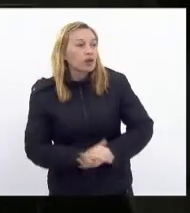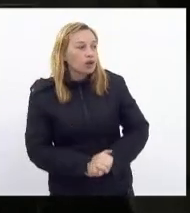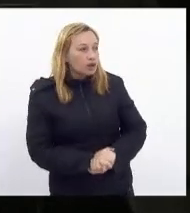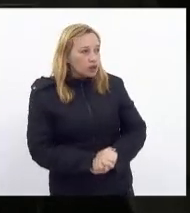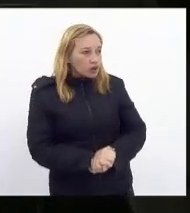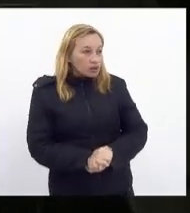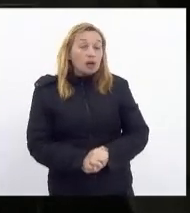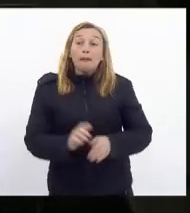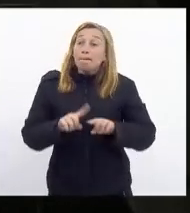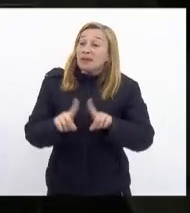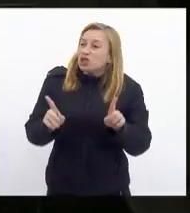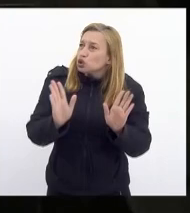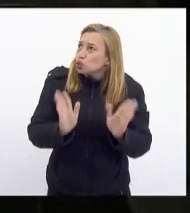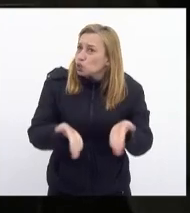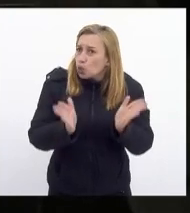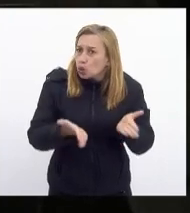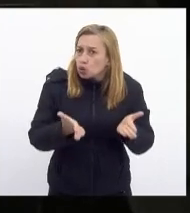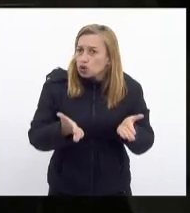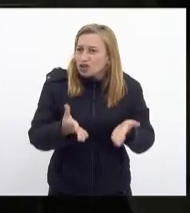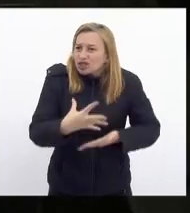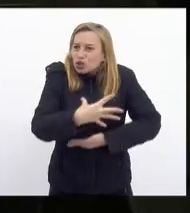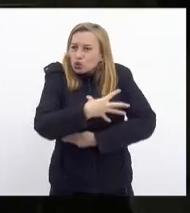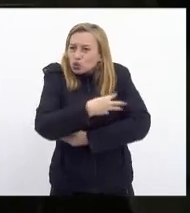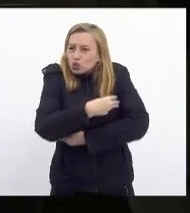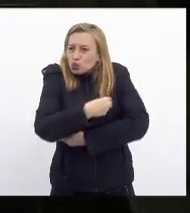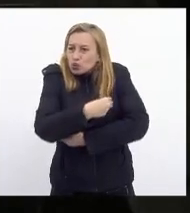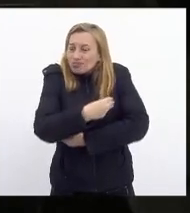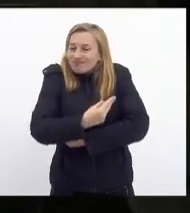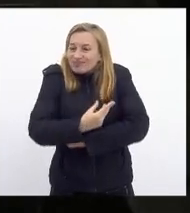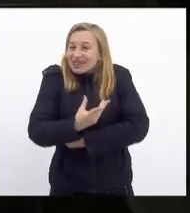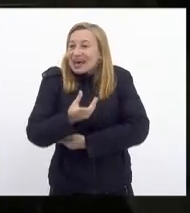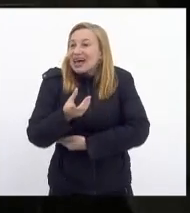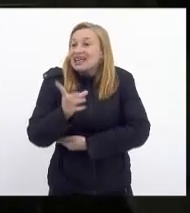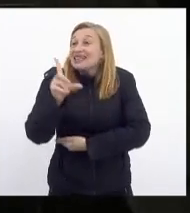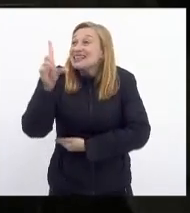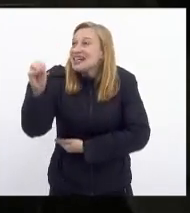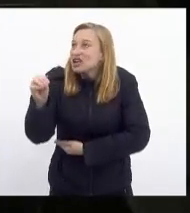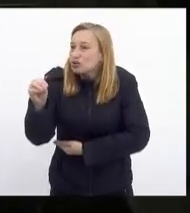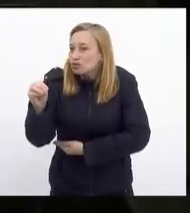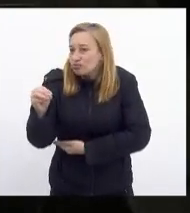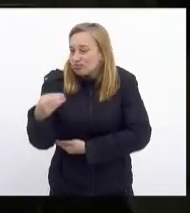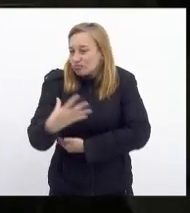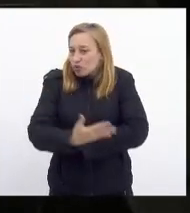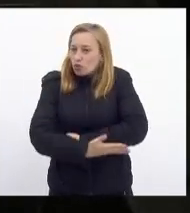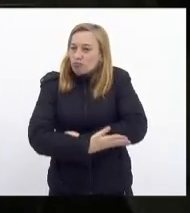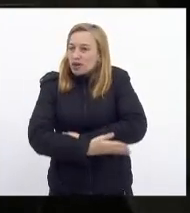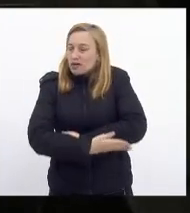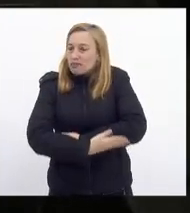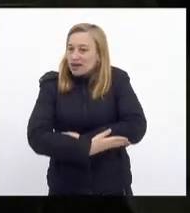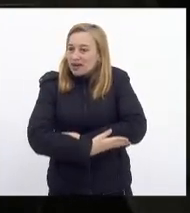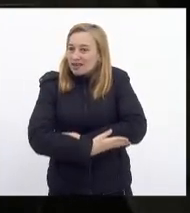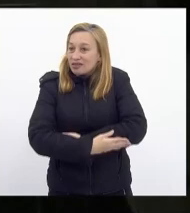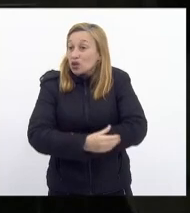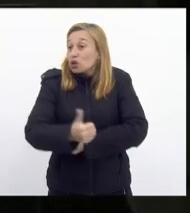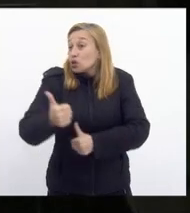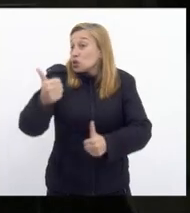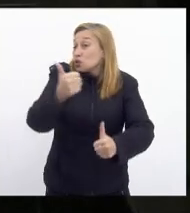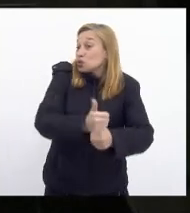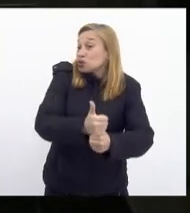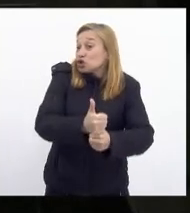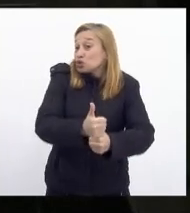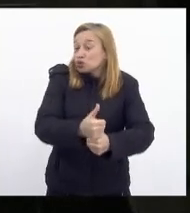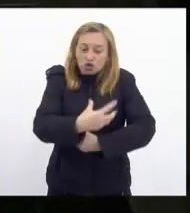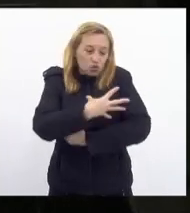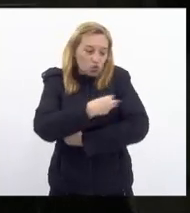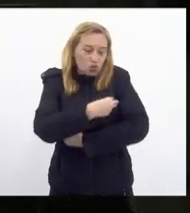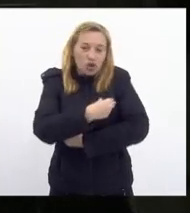mas hoje o desmame é muito mais cedo então você começa já substituindo o leite materno